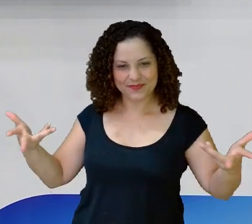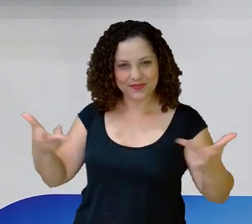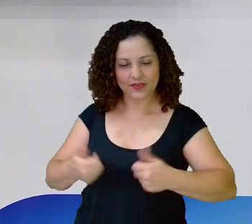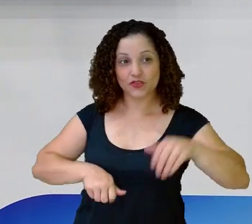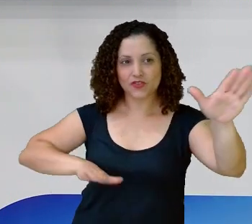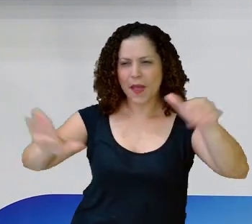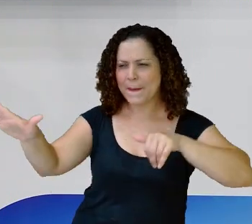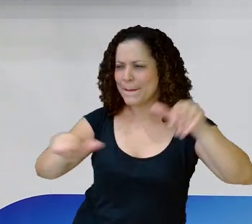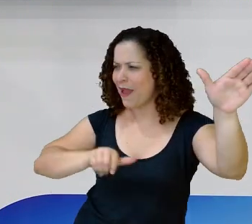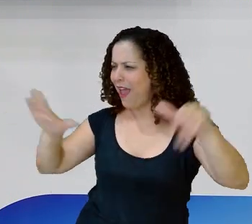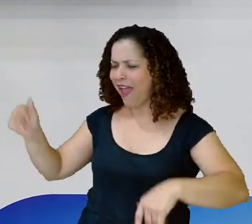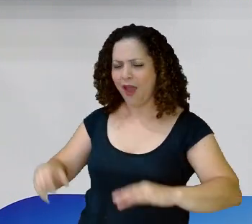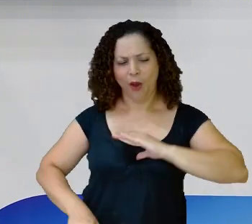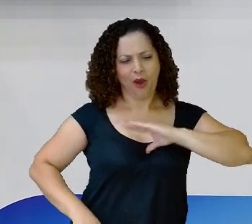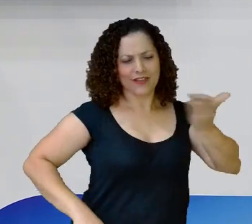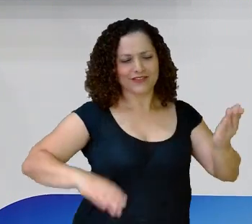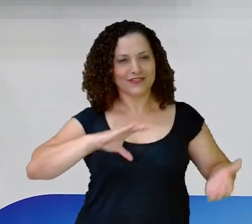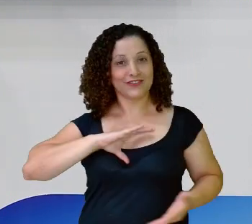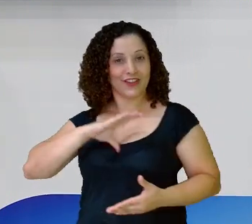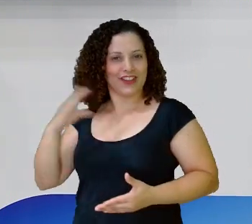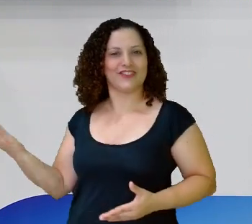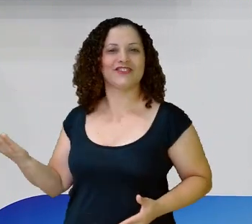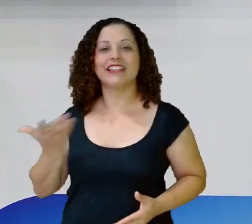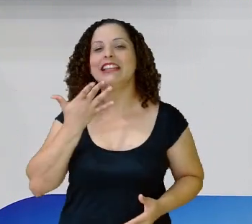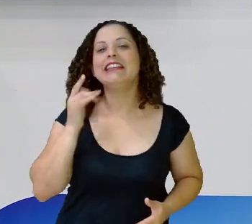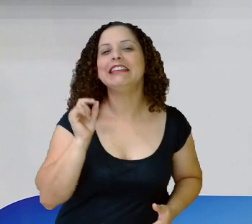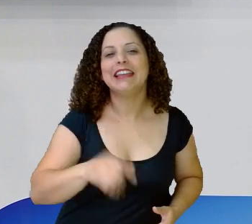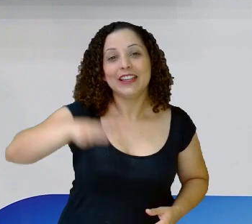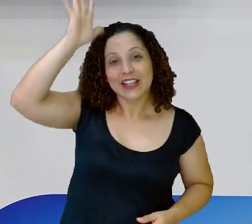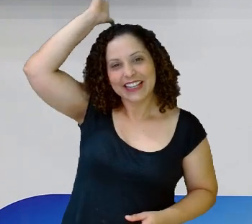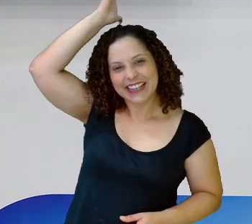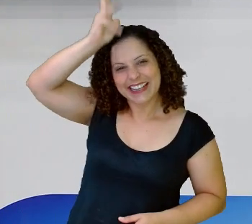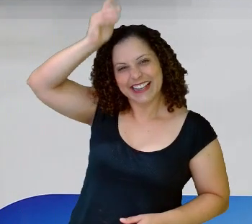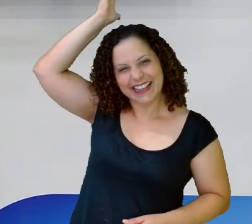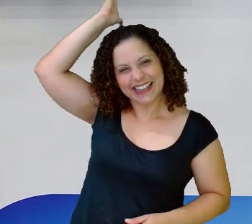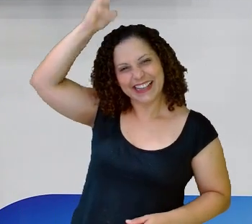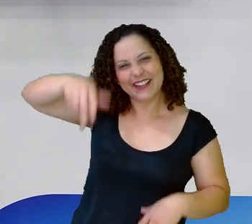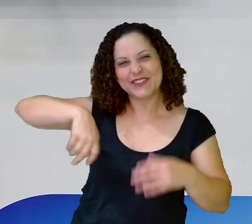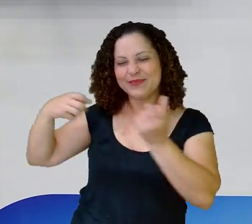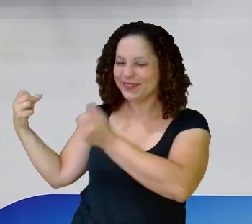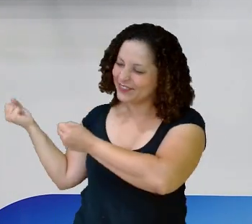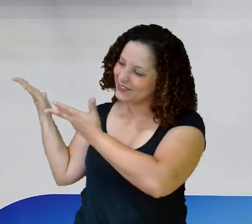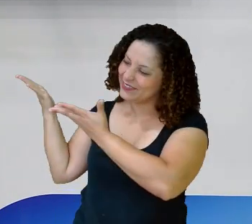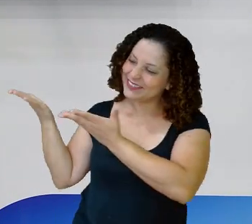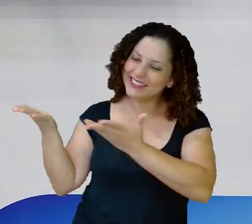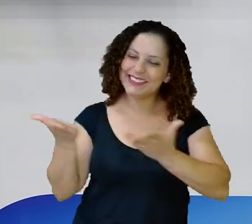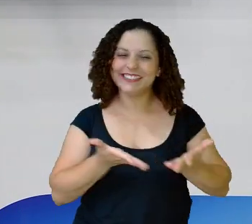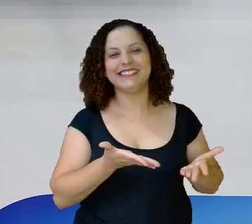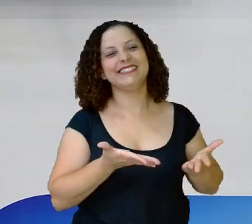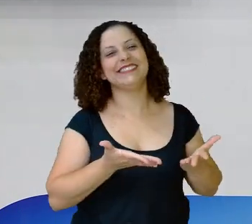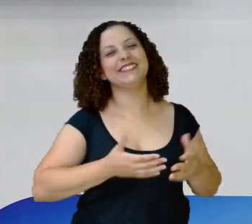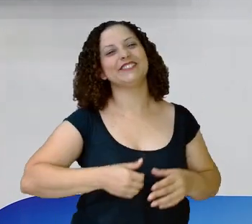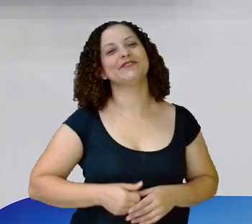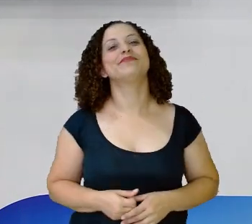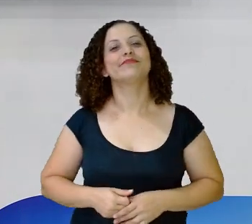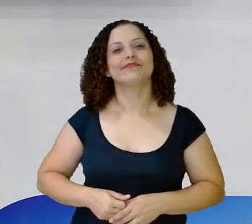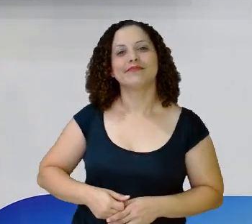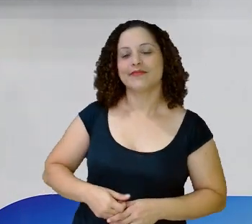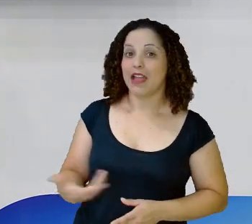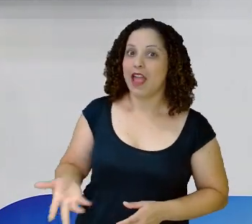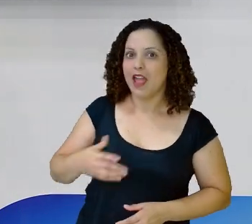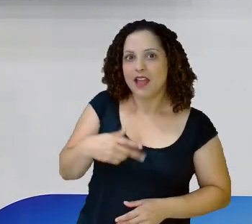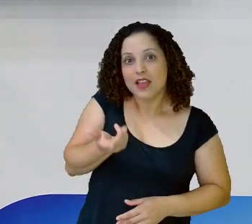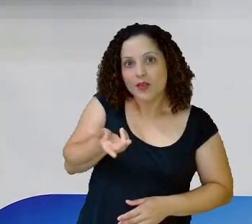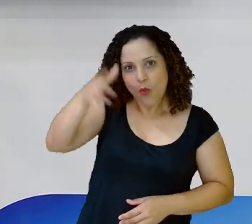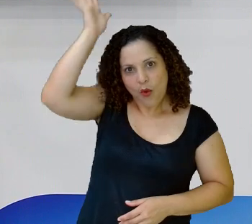chamando essa coragem para vocês, nosso Carijó! Seja bem-vindo, Carijó! Carijó